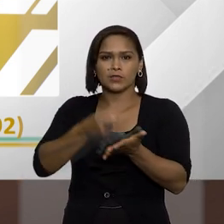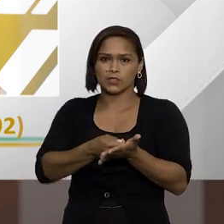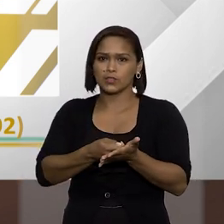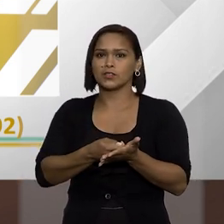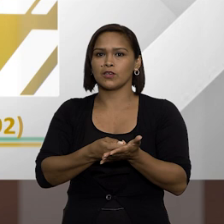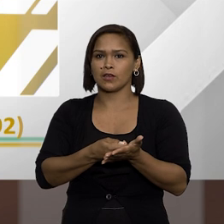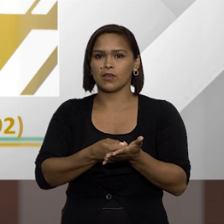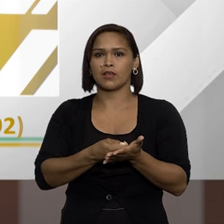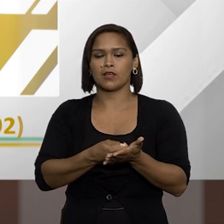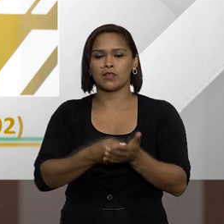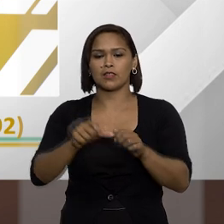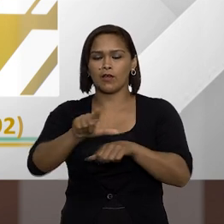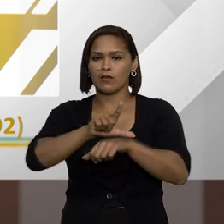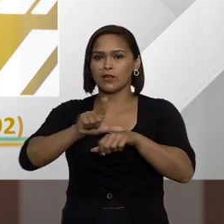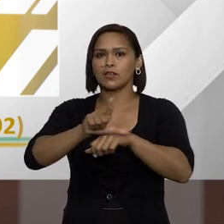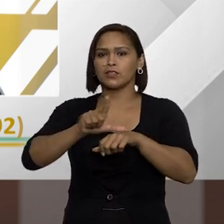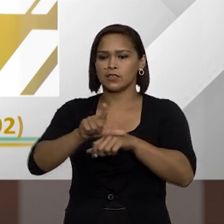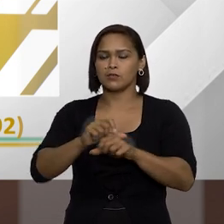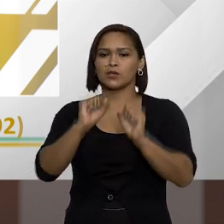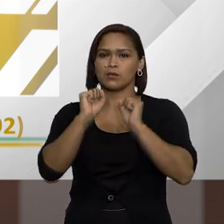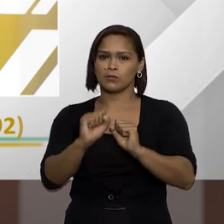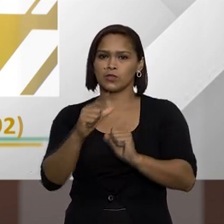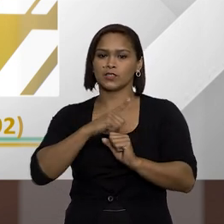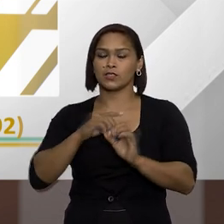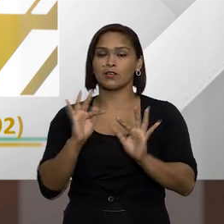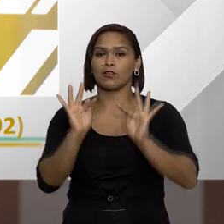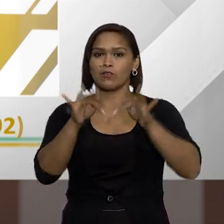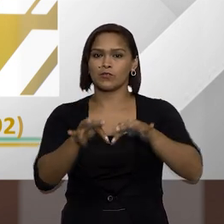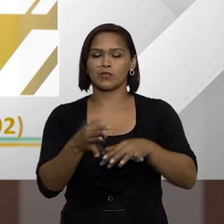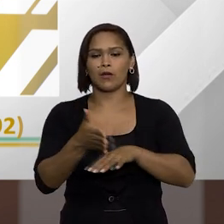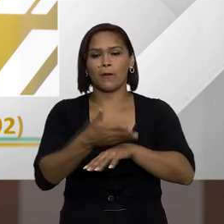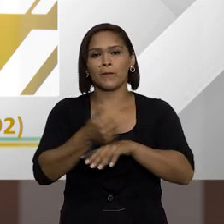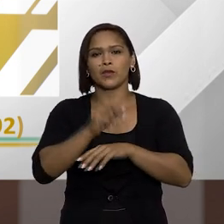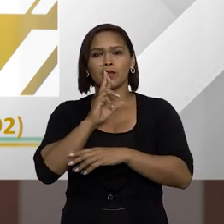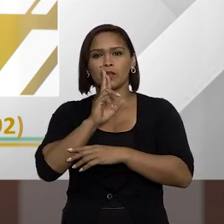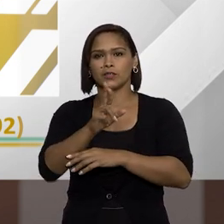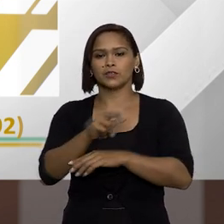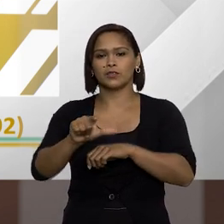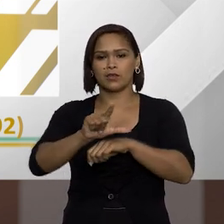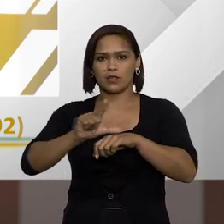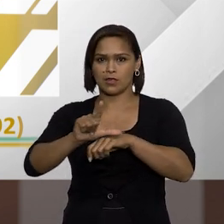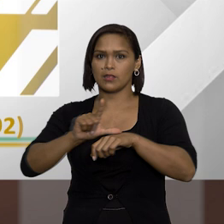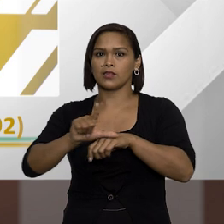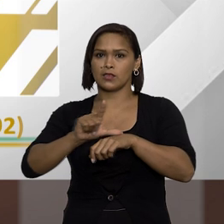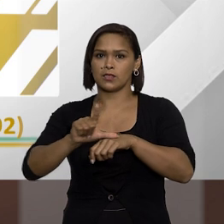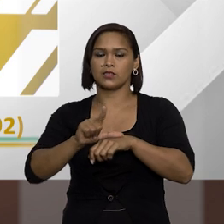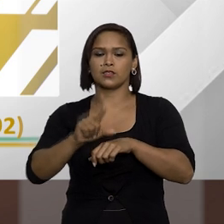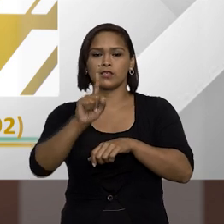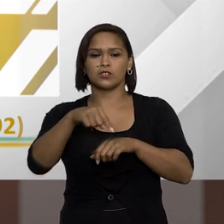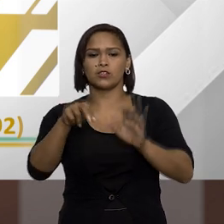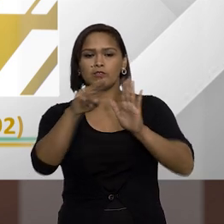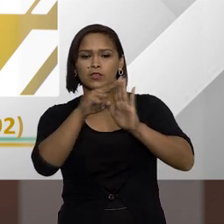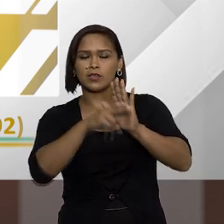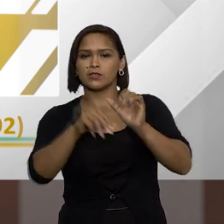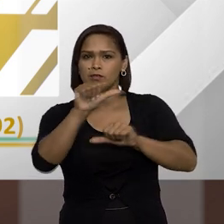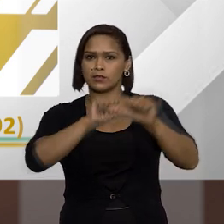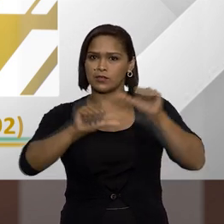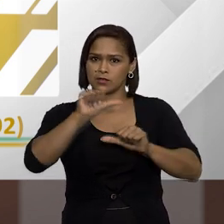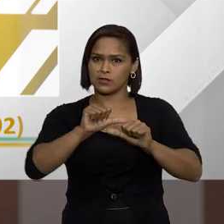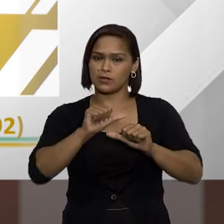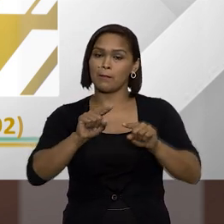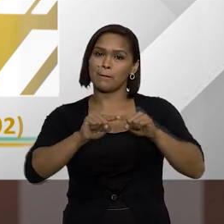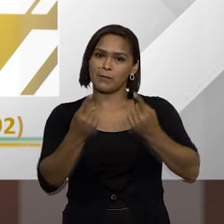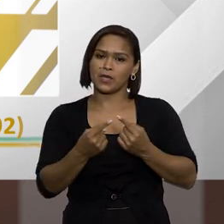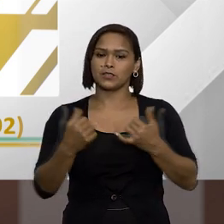o nosso legislativo para que a gente tenha e ao final o melhor resultado legislativo em termos dessas alterações